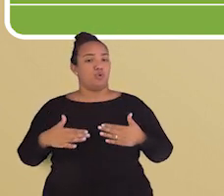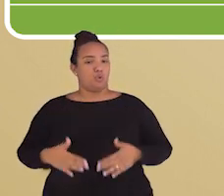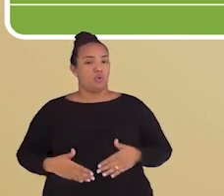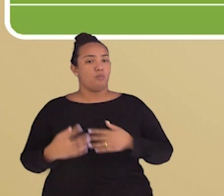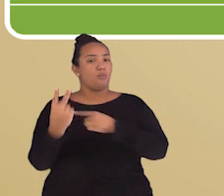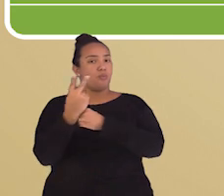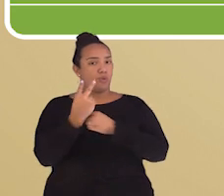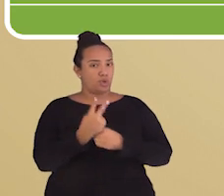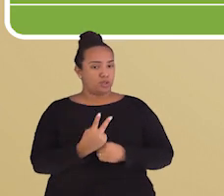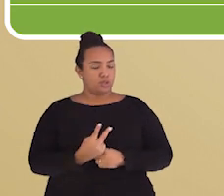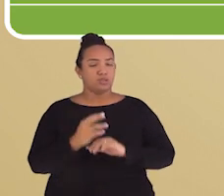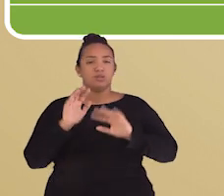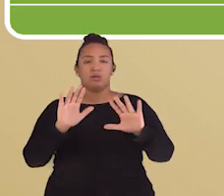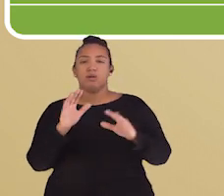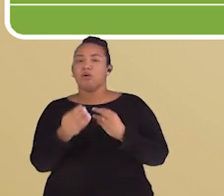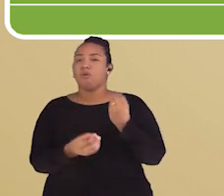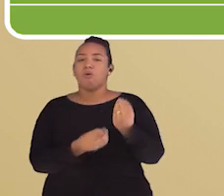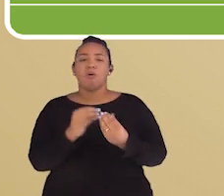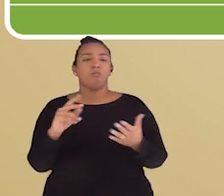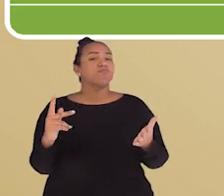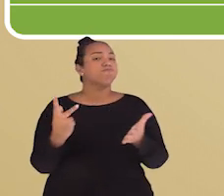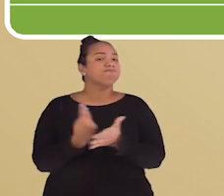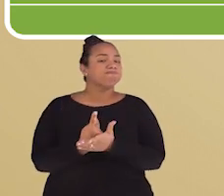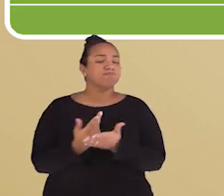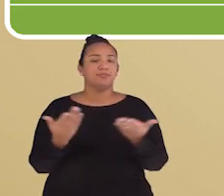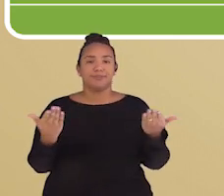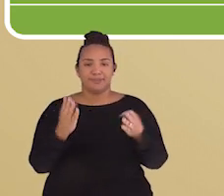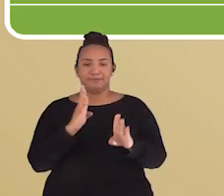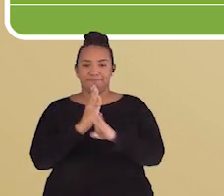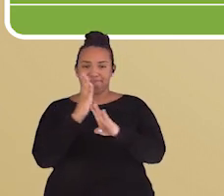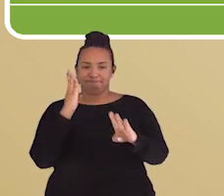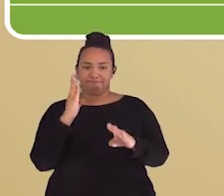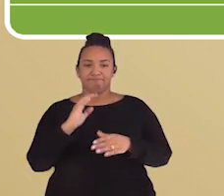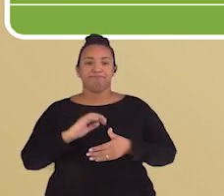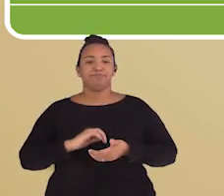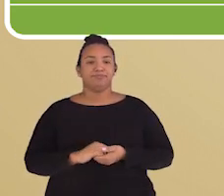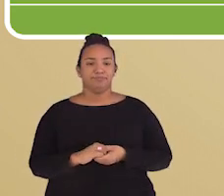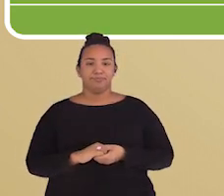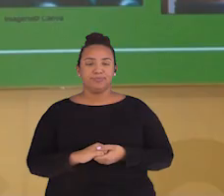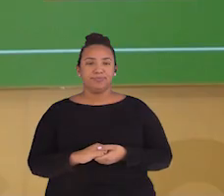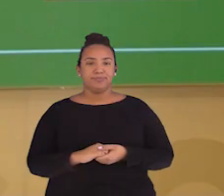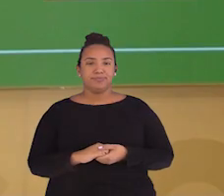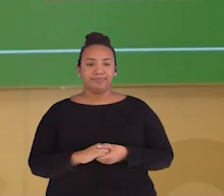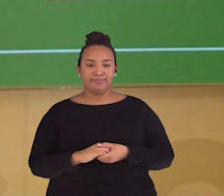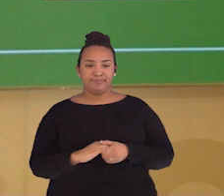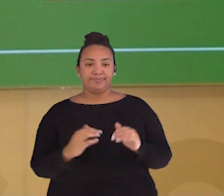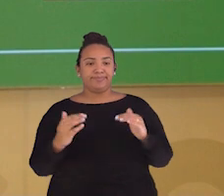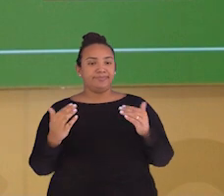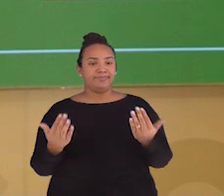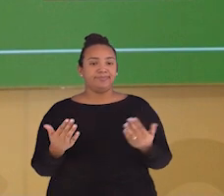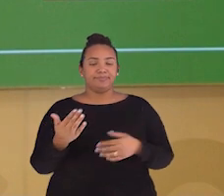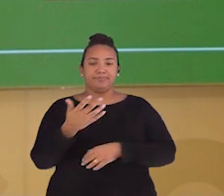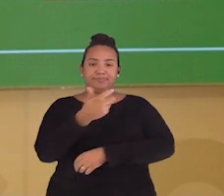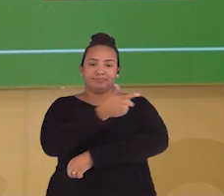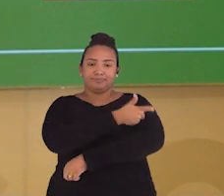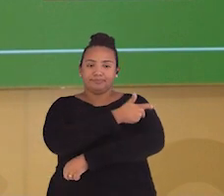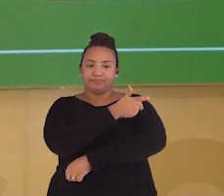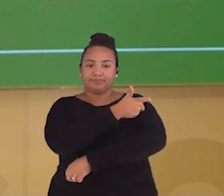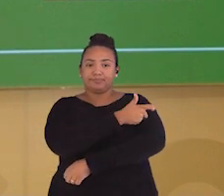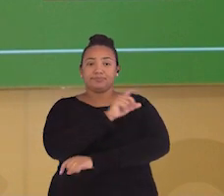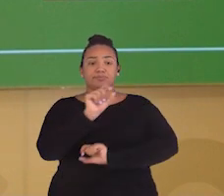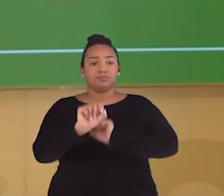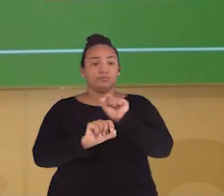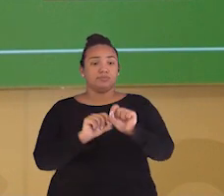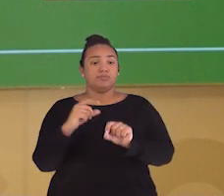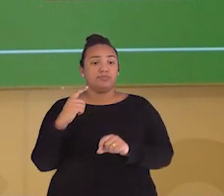o corpo contra a infecção. Mas como será que isso ocorre? Vamos descobrir comigo? Pessoal, uma vacina é